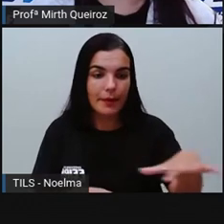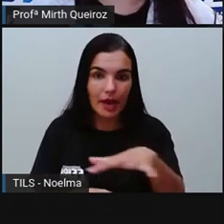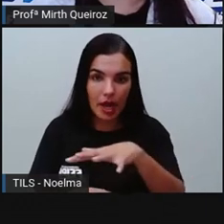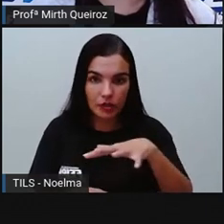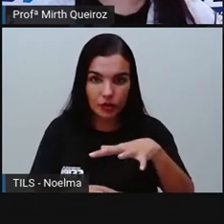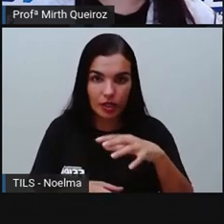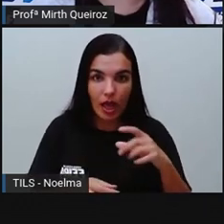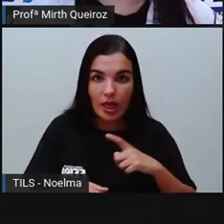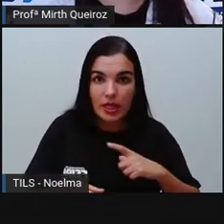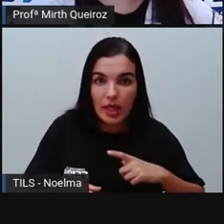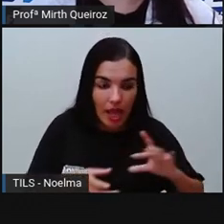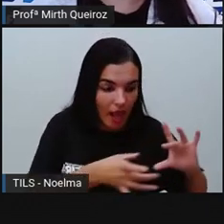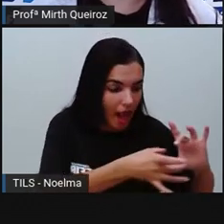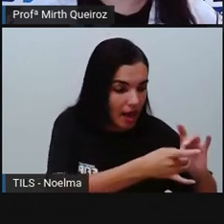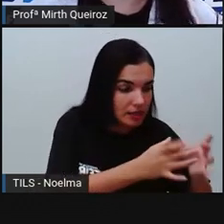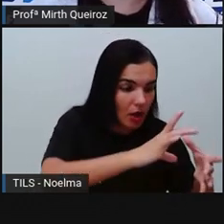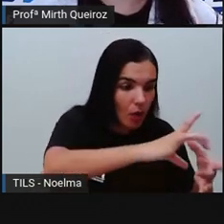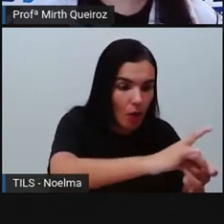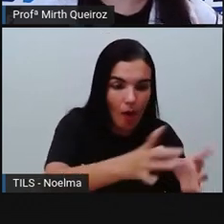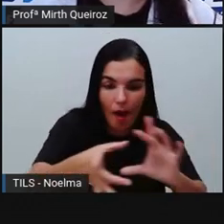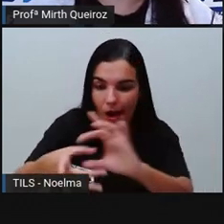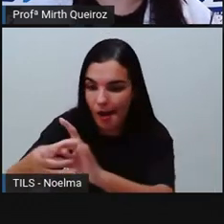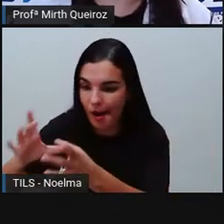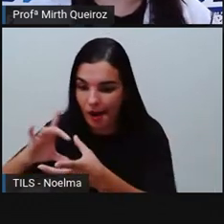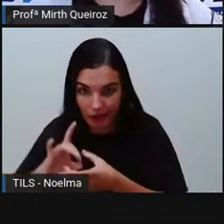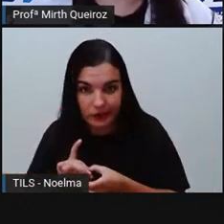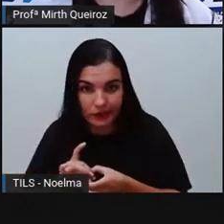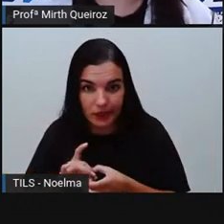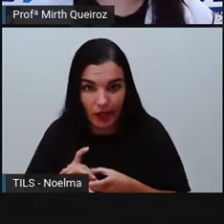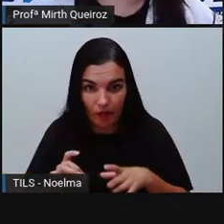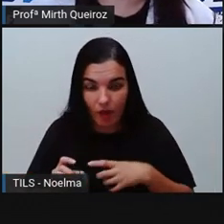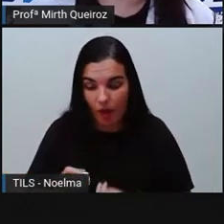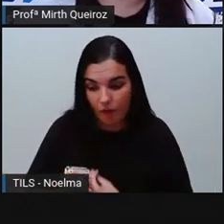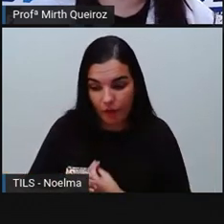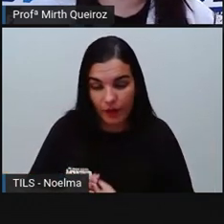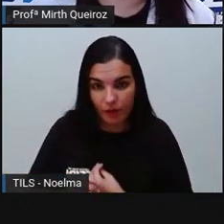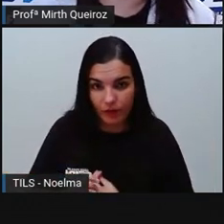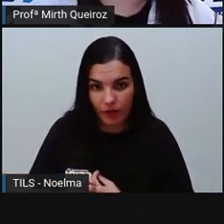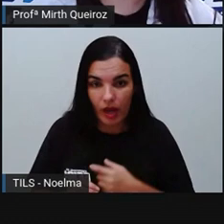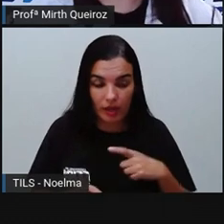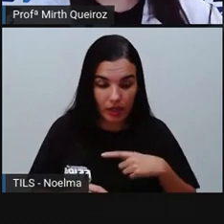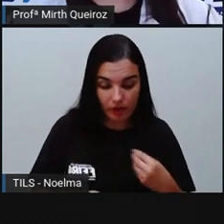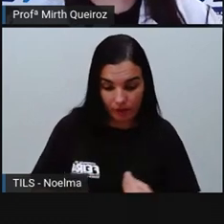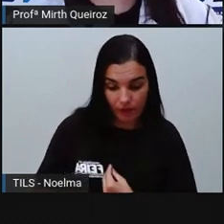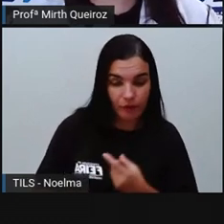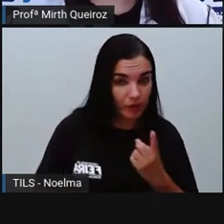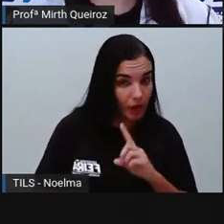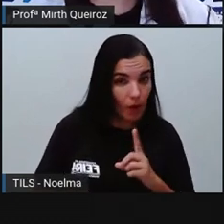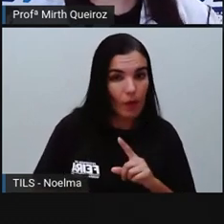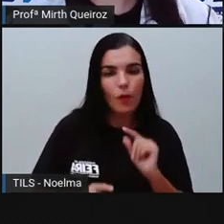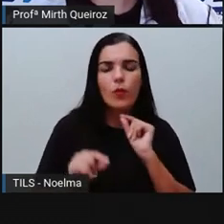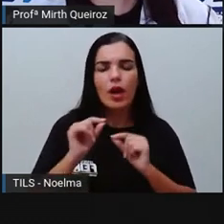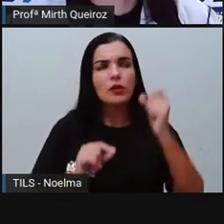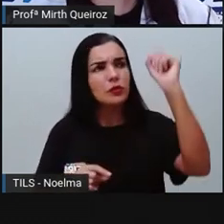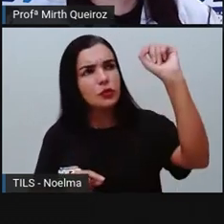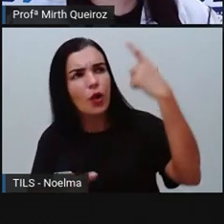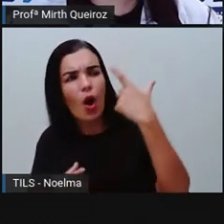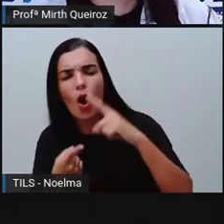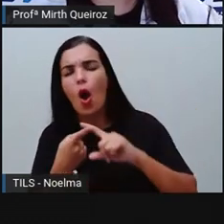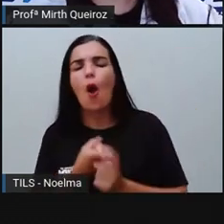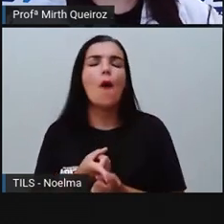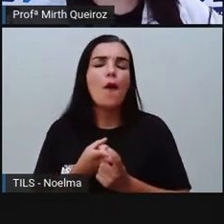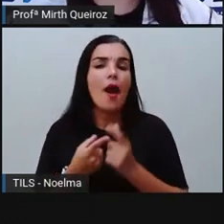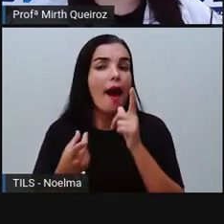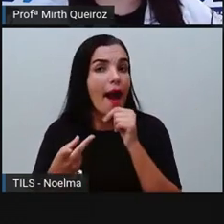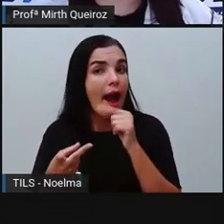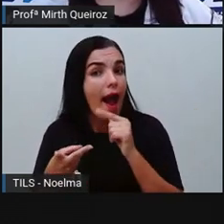ambiente há relação desses seres vivos com seres não vivos. Que seres não vivos seriam esses? O sol, né? Que é a luz solar.